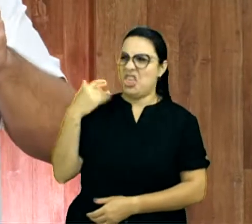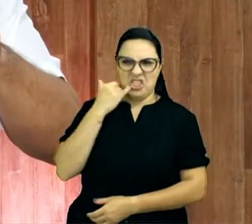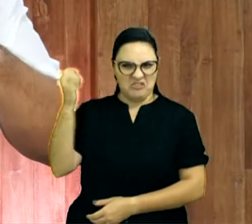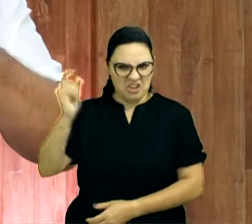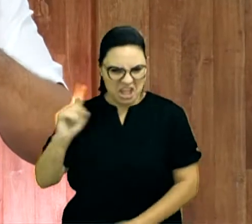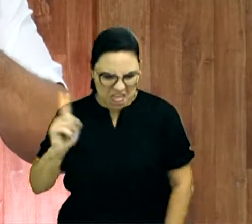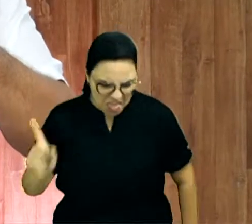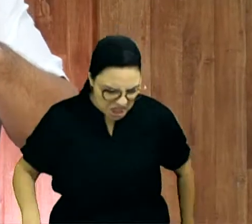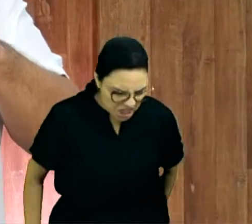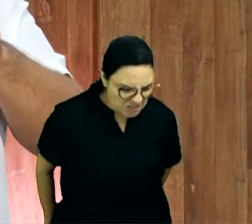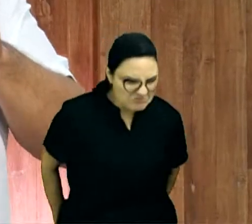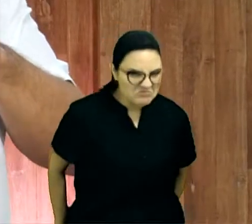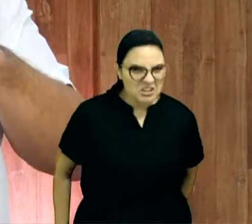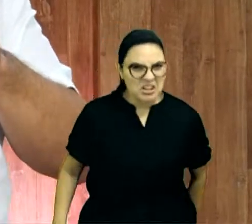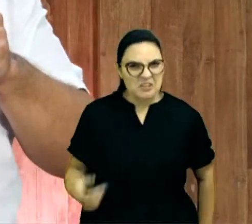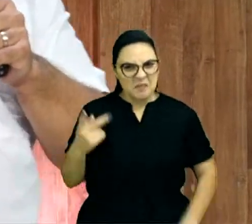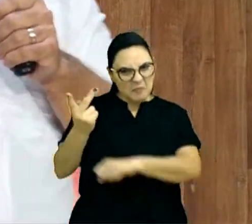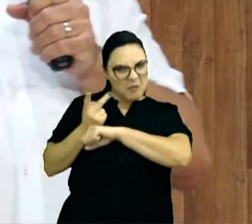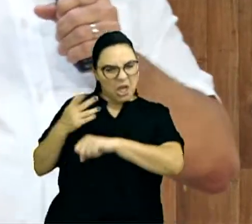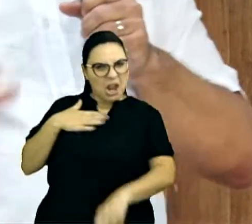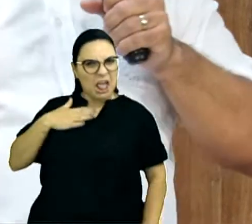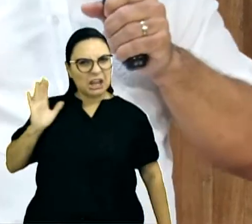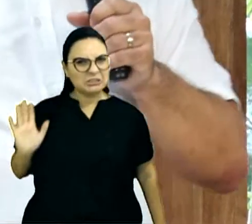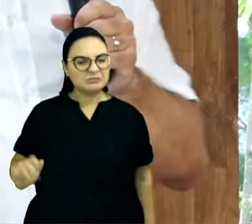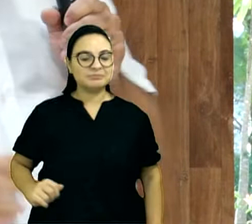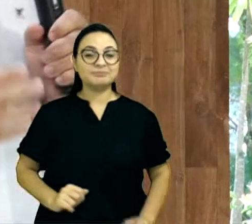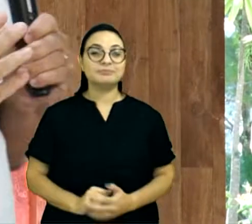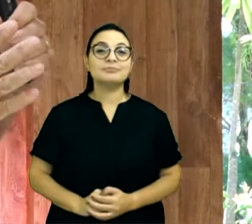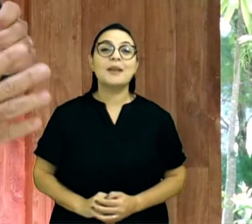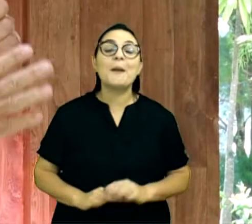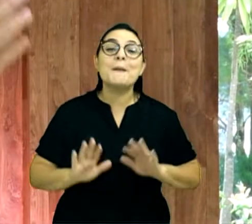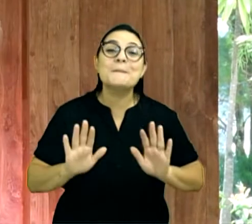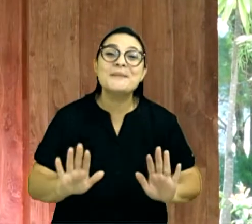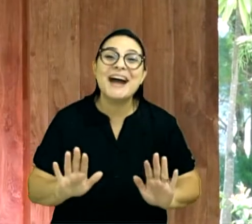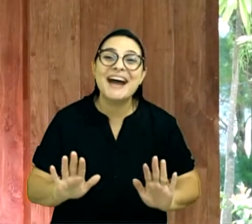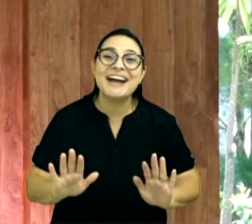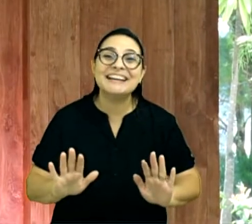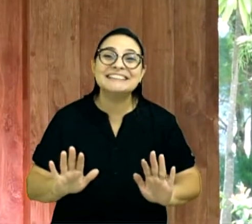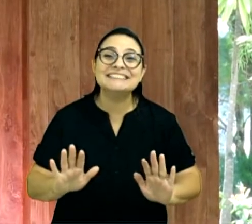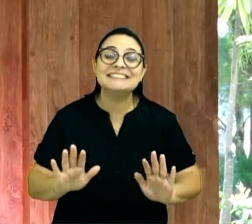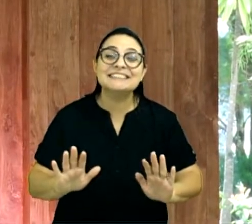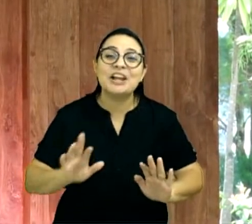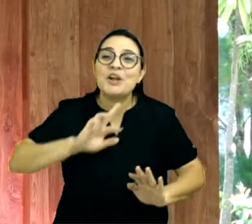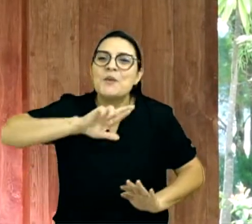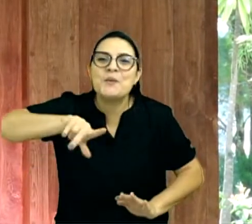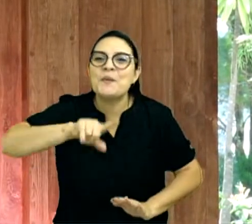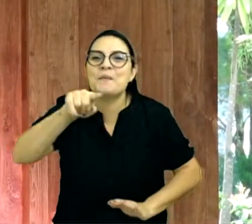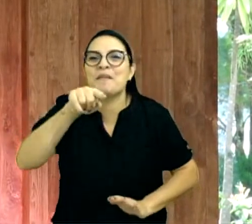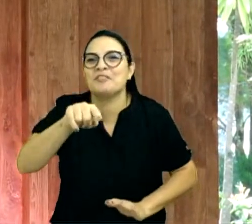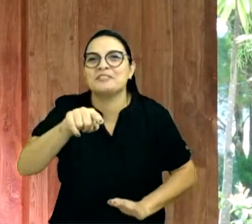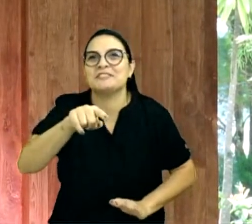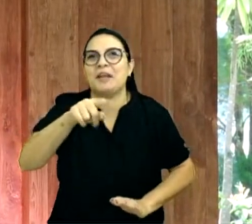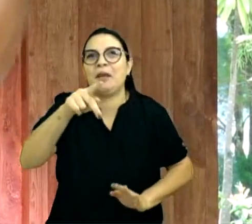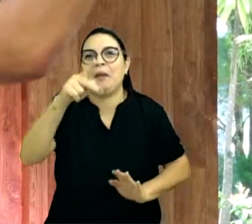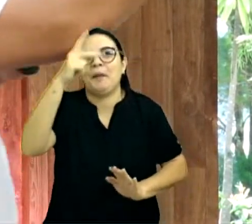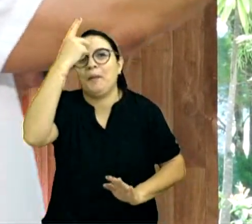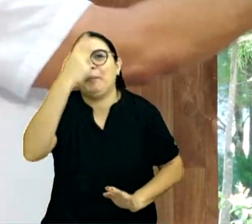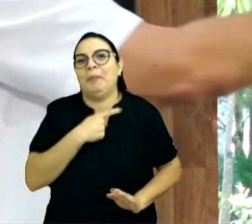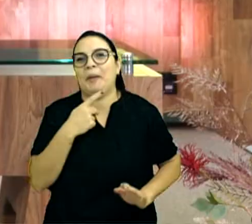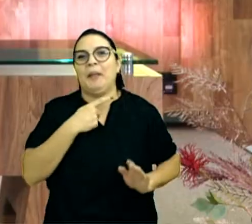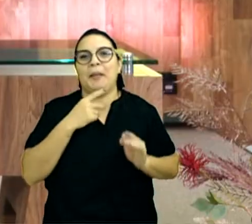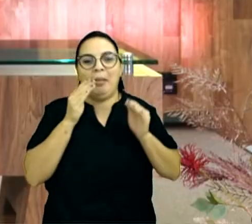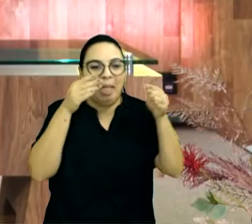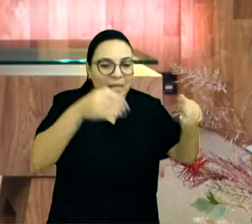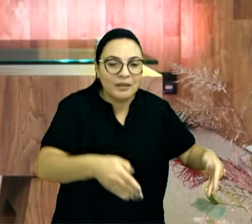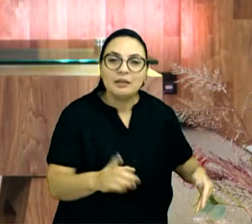sai, o que é isso, o cara me procurando, mas meu irmão, não é o cemitério para você ser enterrado, é o cemitério para você falar com os